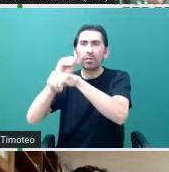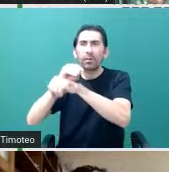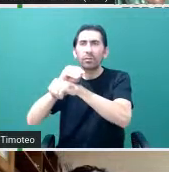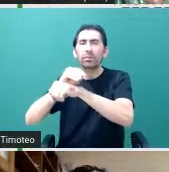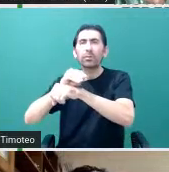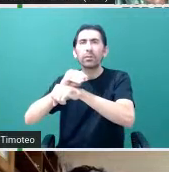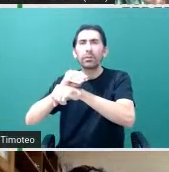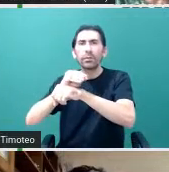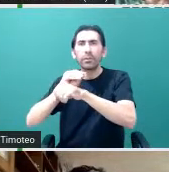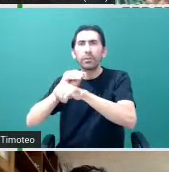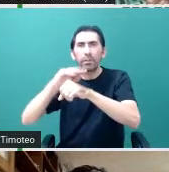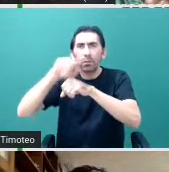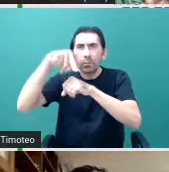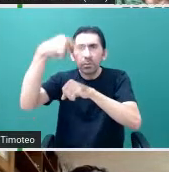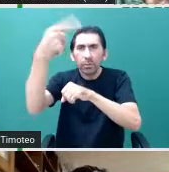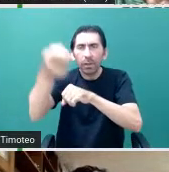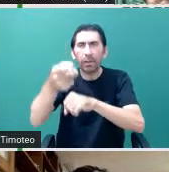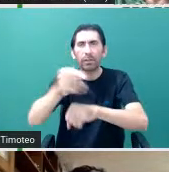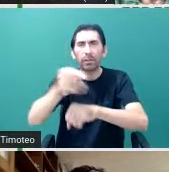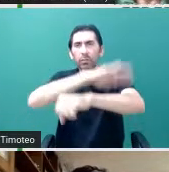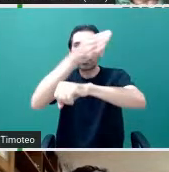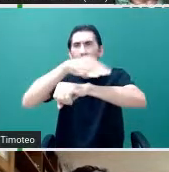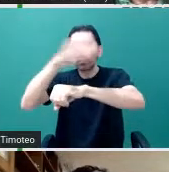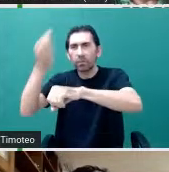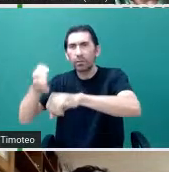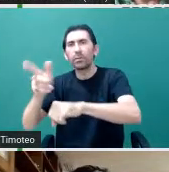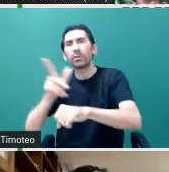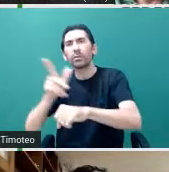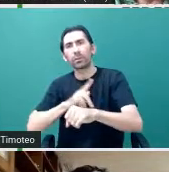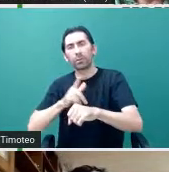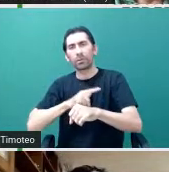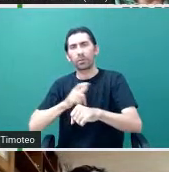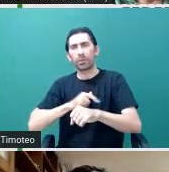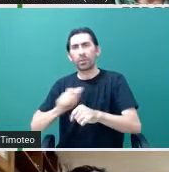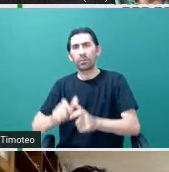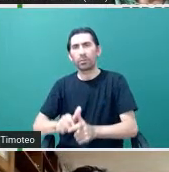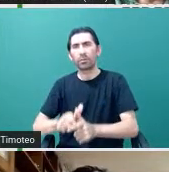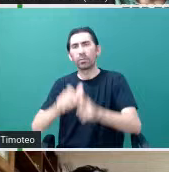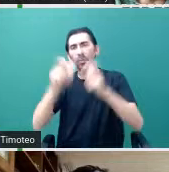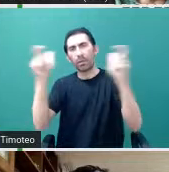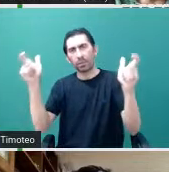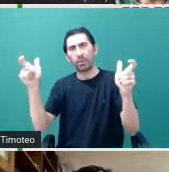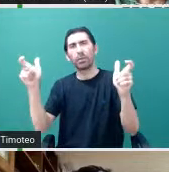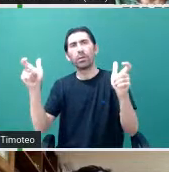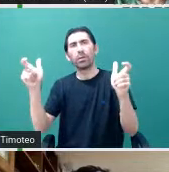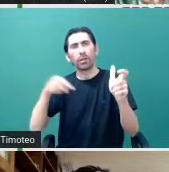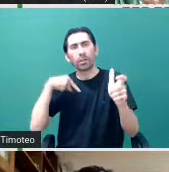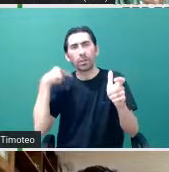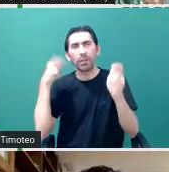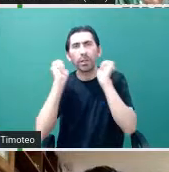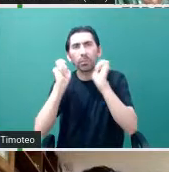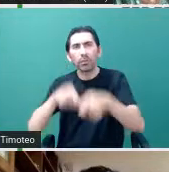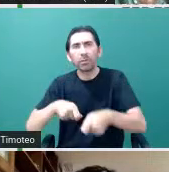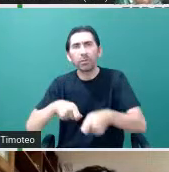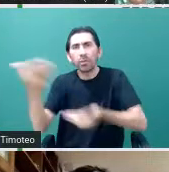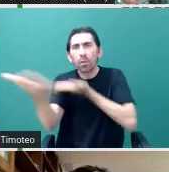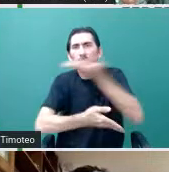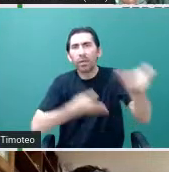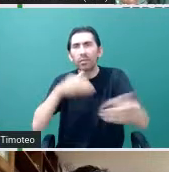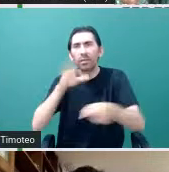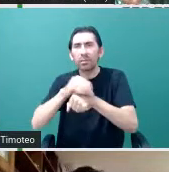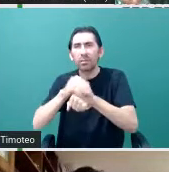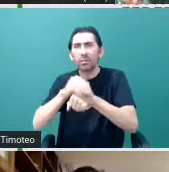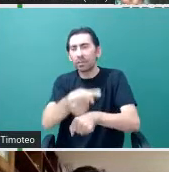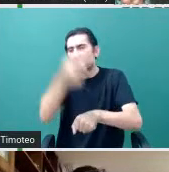onde estão os gêmenes, que é o maior e o prateado, e o Soar, que é o menorzinho.